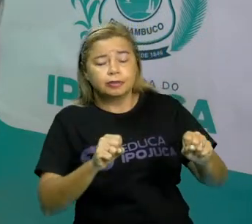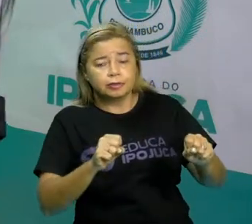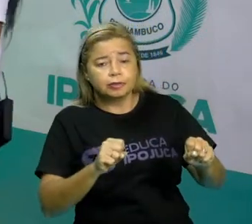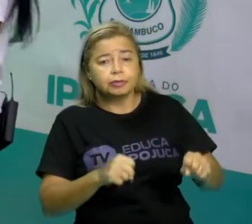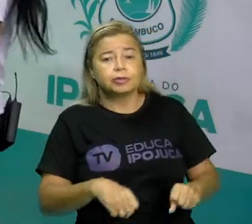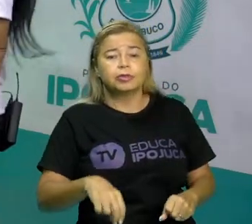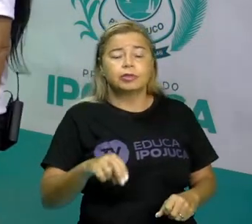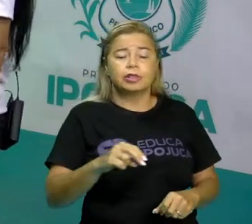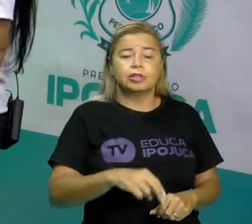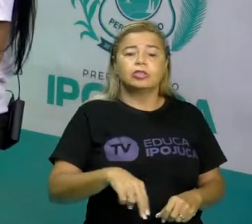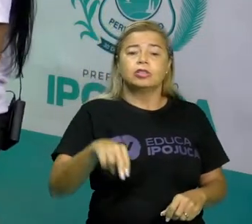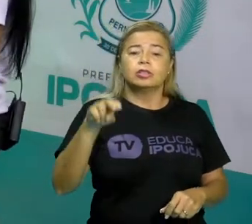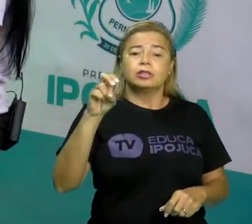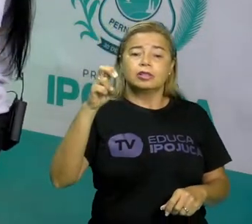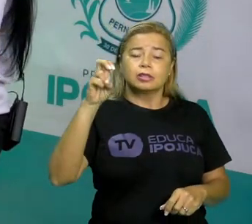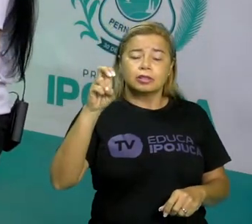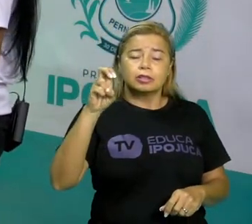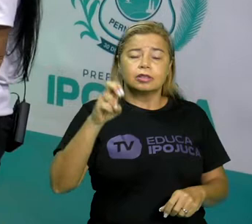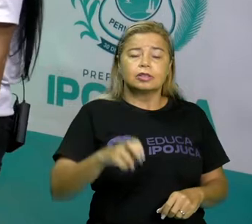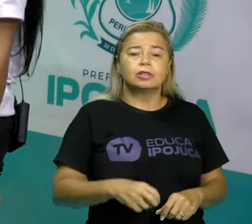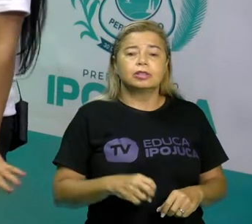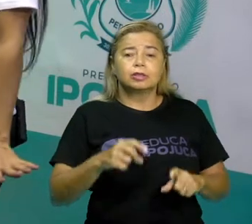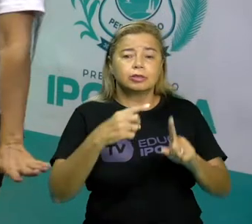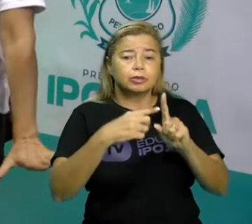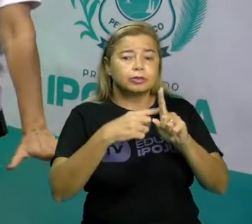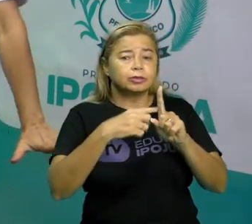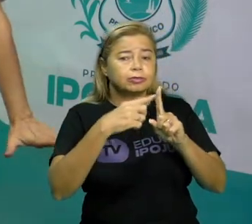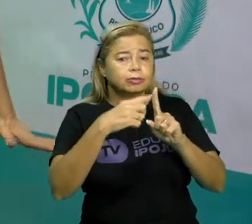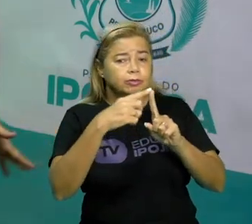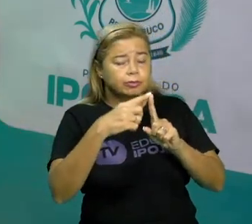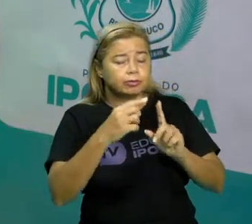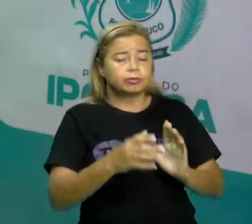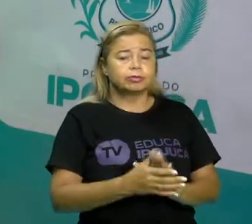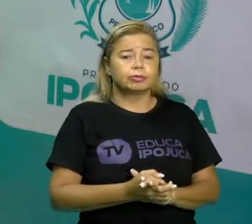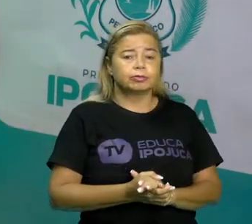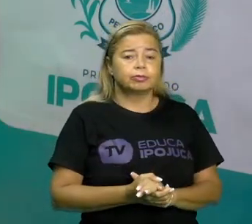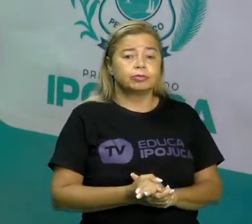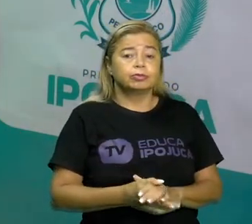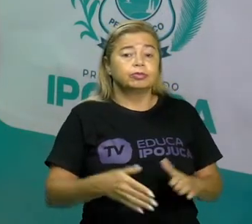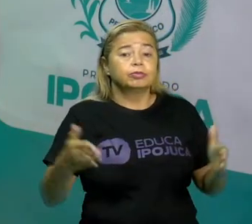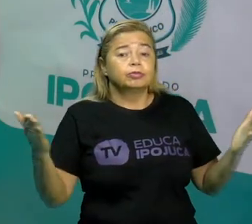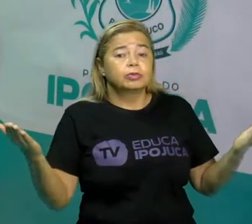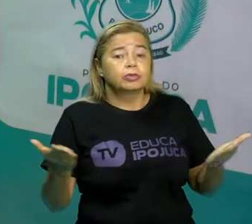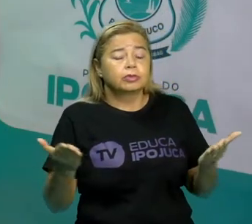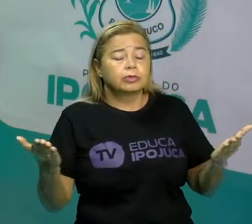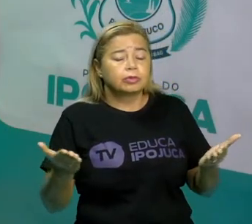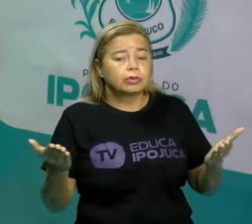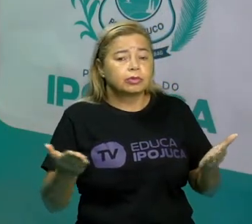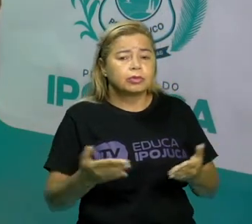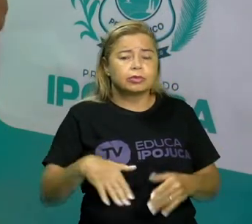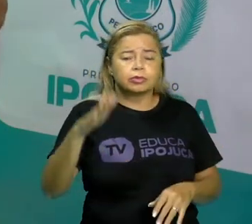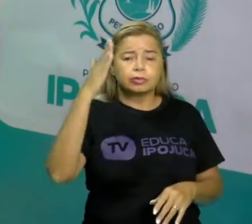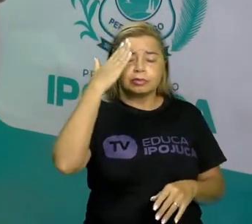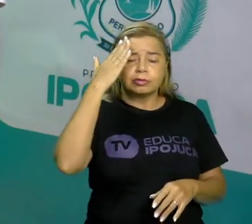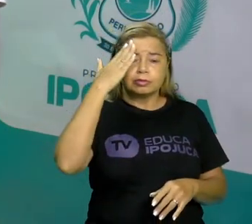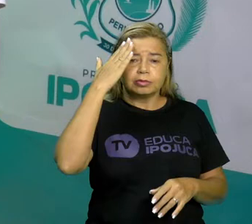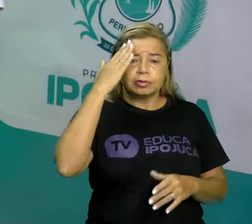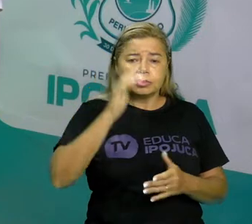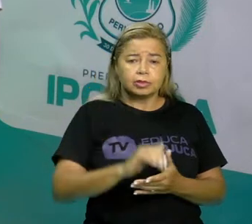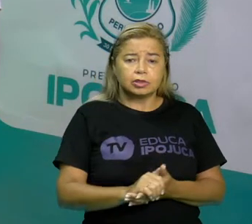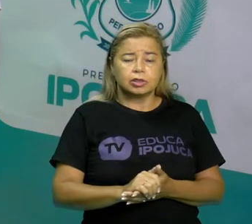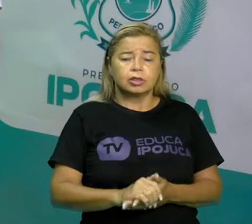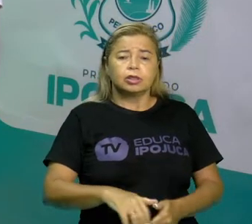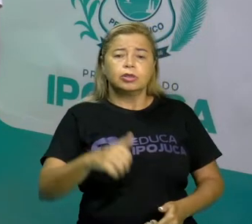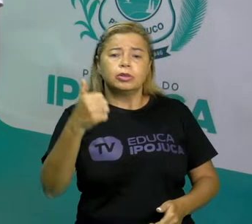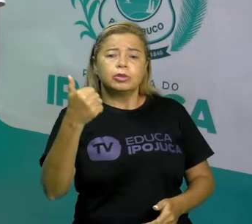das classes. Agora vamos entender, não é? Se o meu número um é